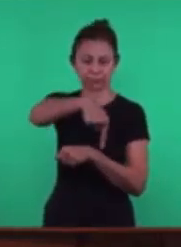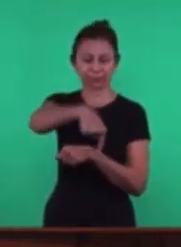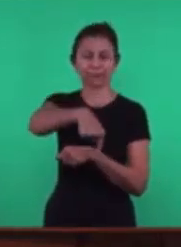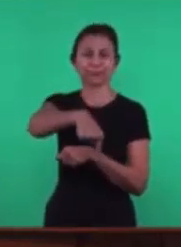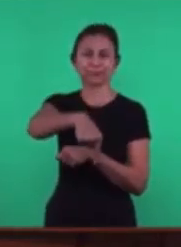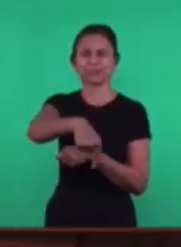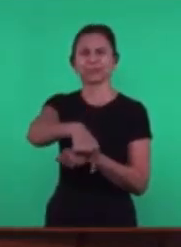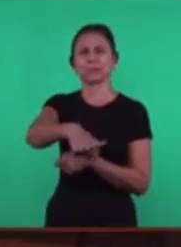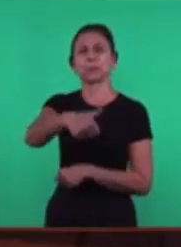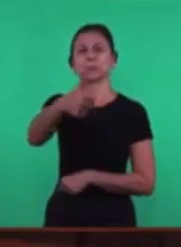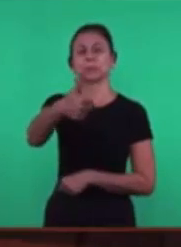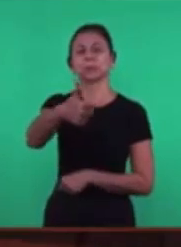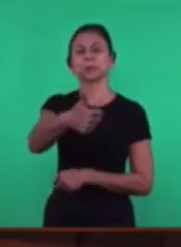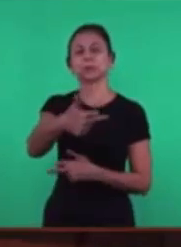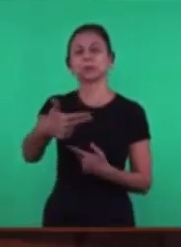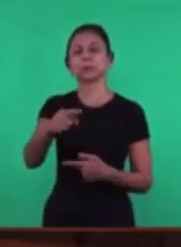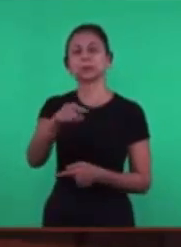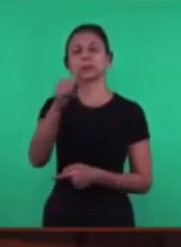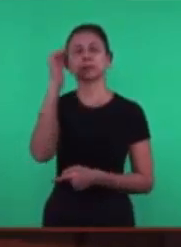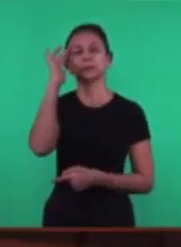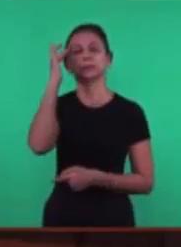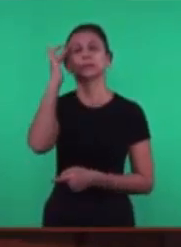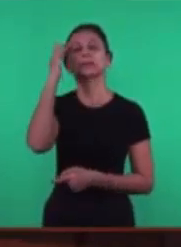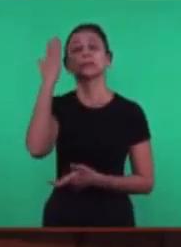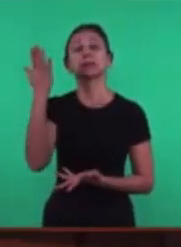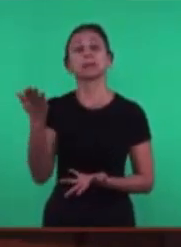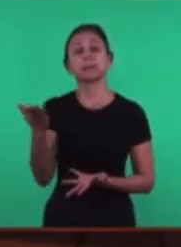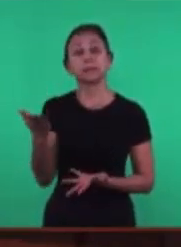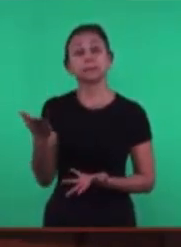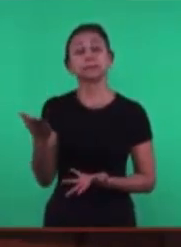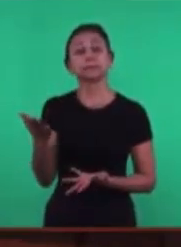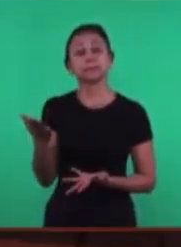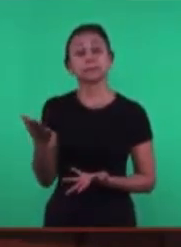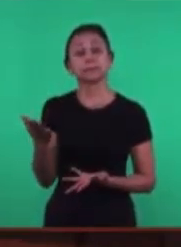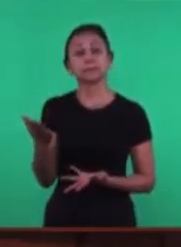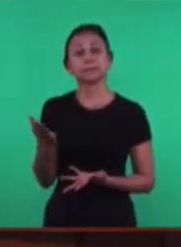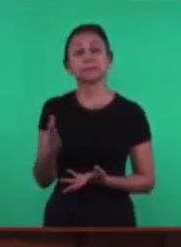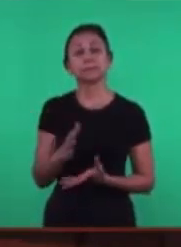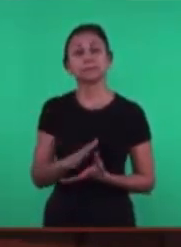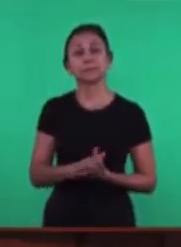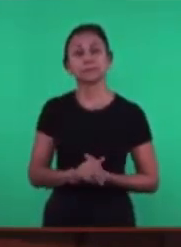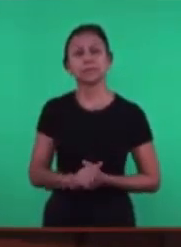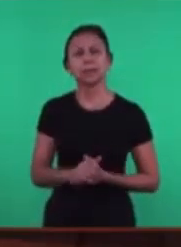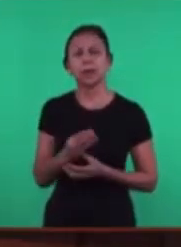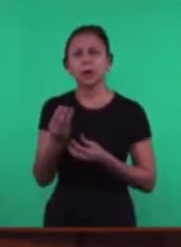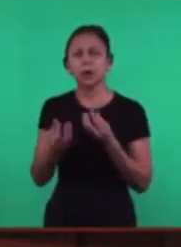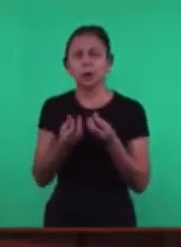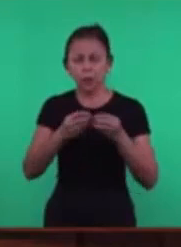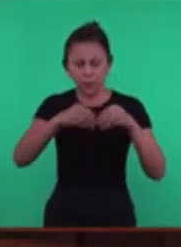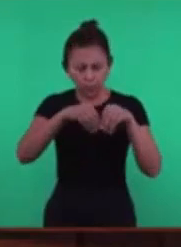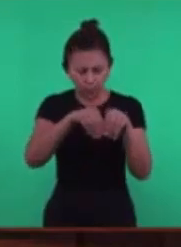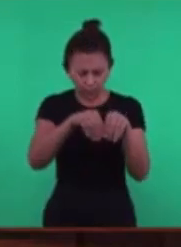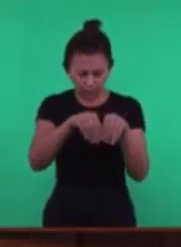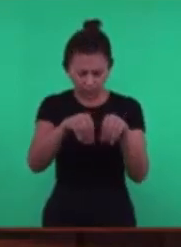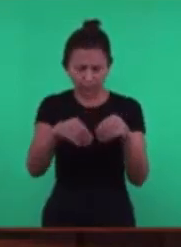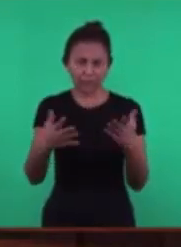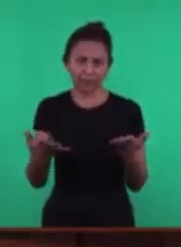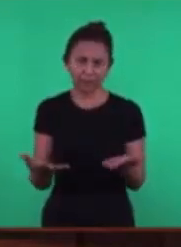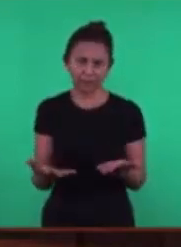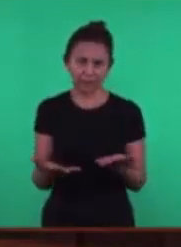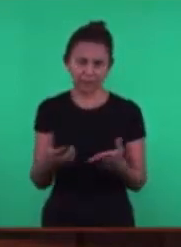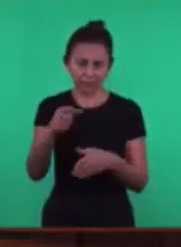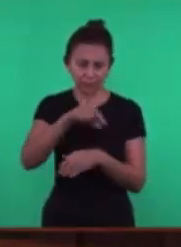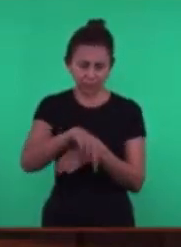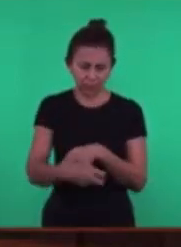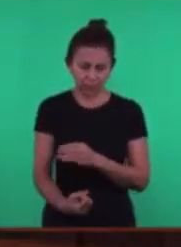Coisa Que você Vai Entender É Aquilo Que vai Receber A semente Quem Recebe A semente